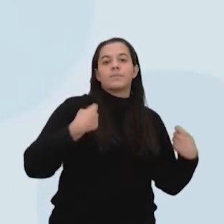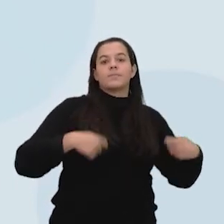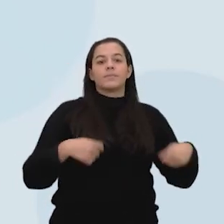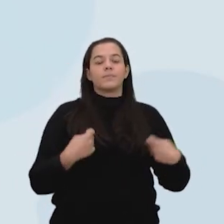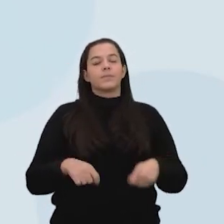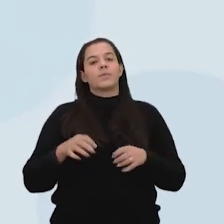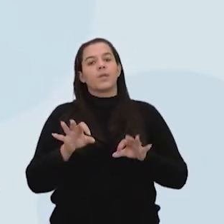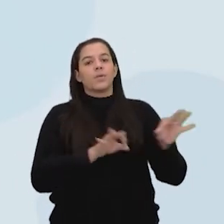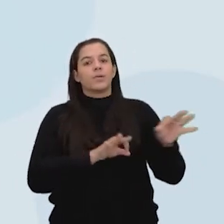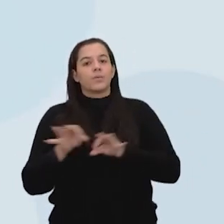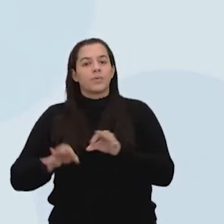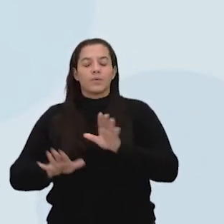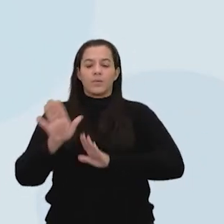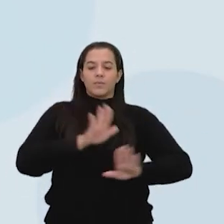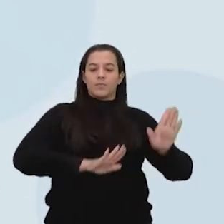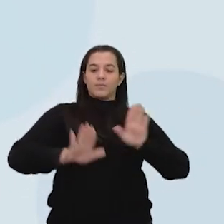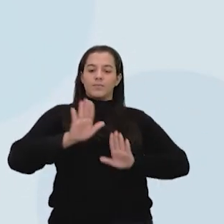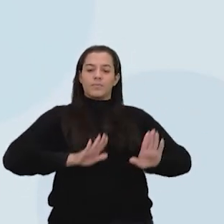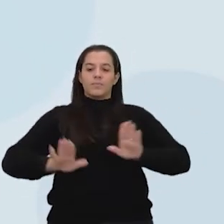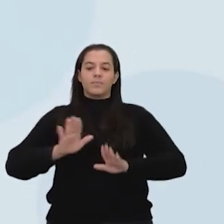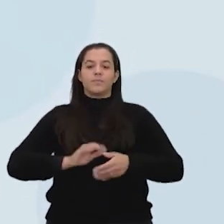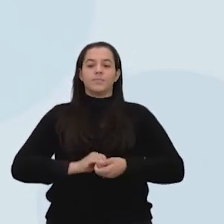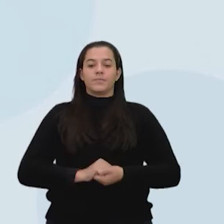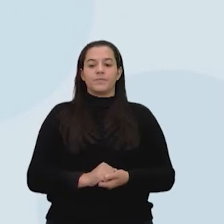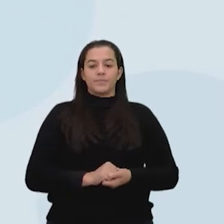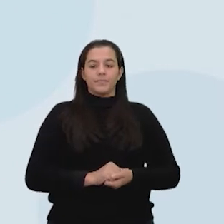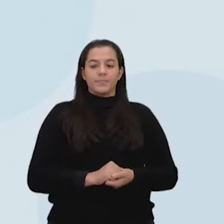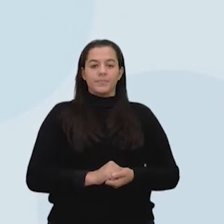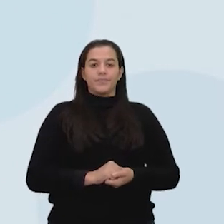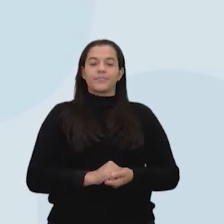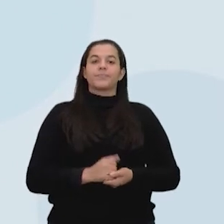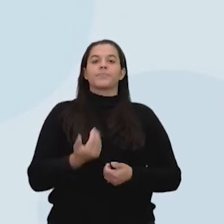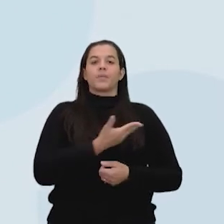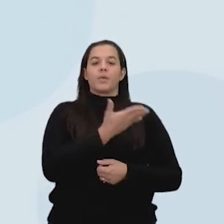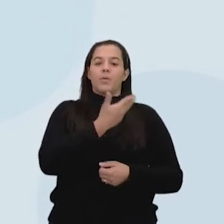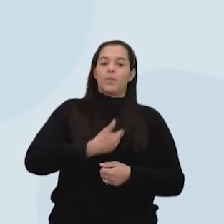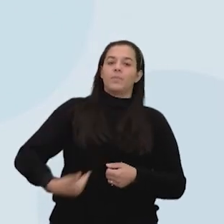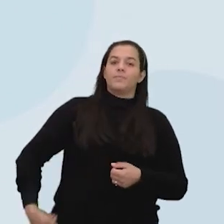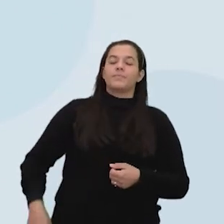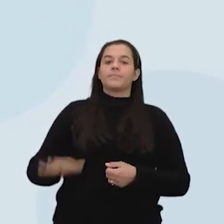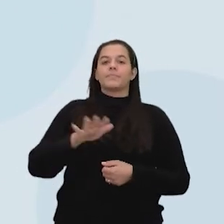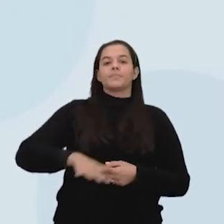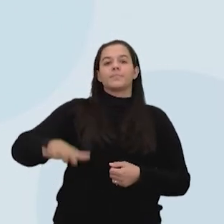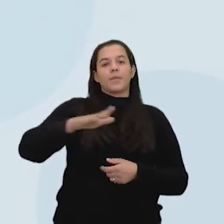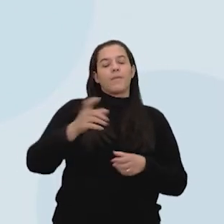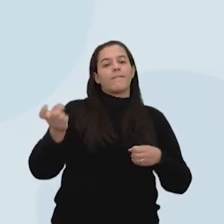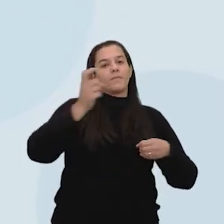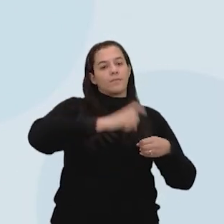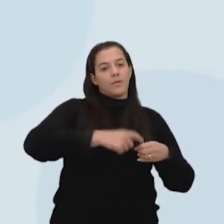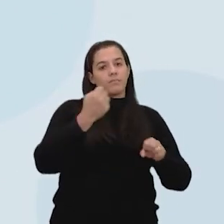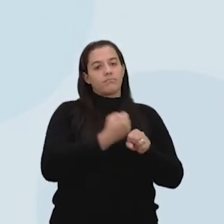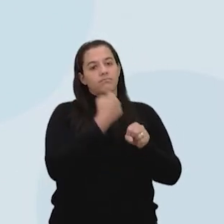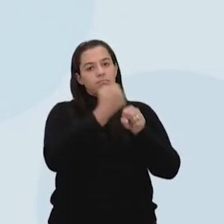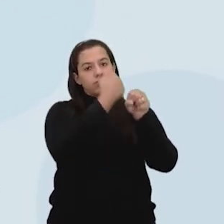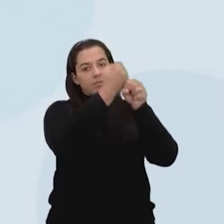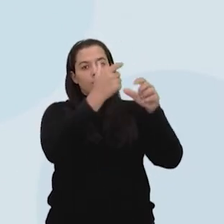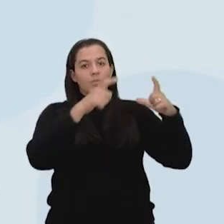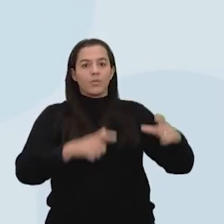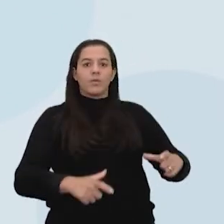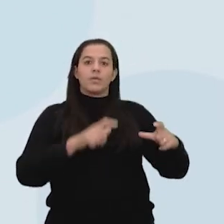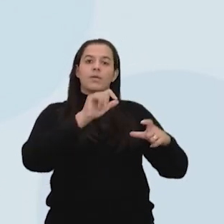ser operada com todo o cuidado. O governo federal anunciou a retomada das obras da usina de Angra 3,